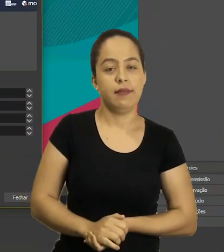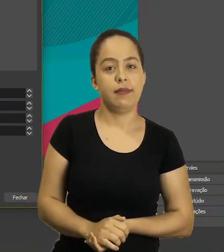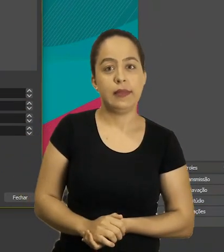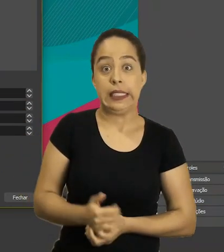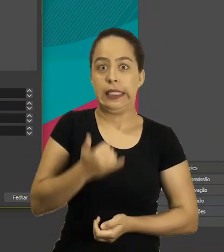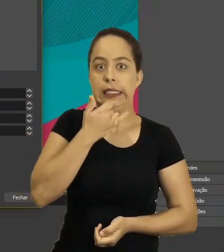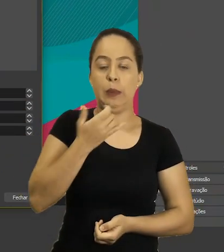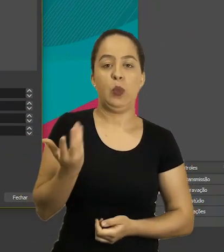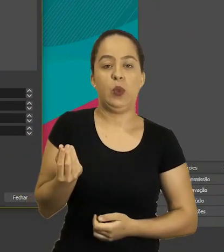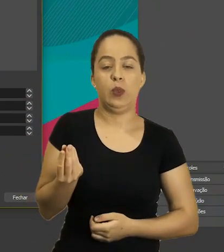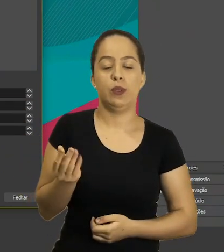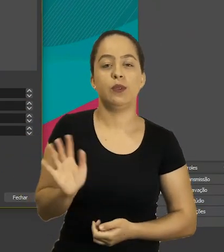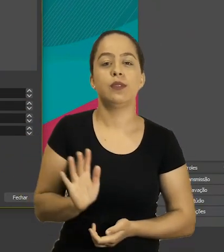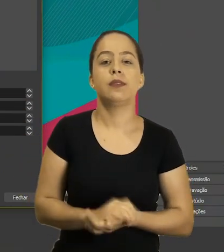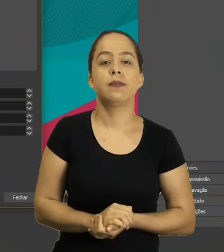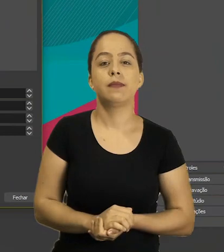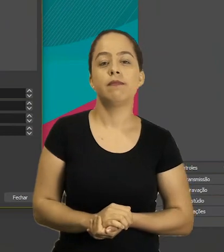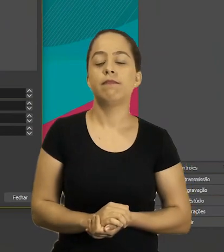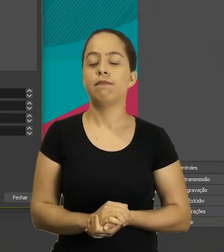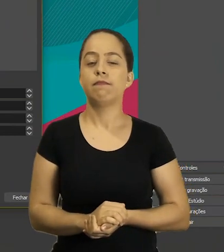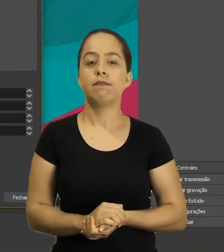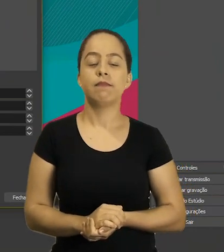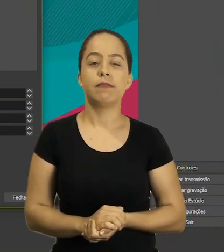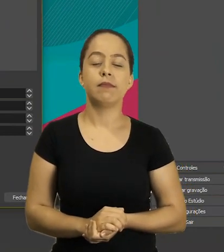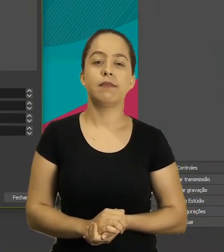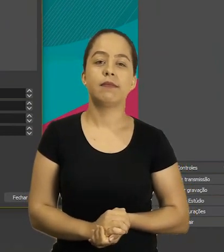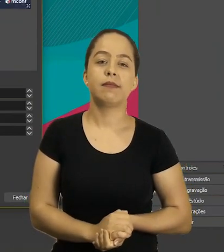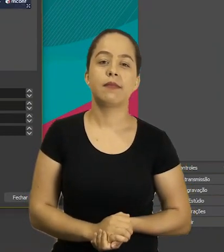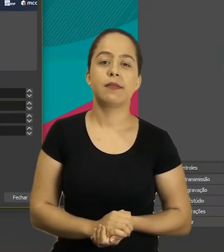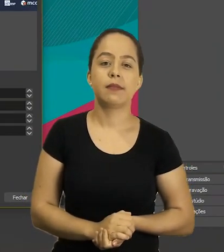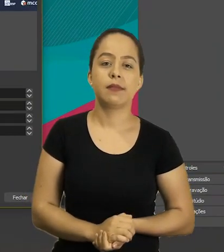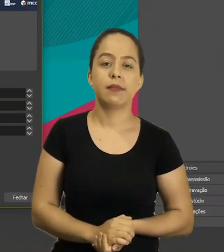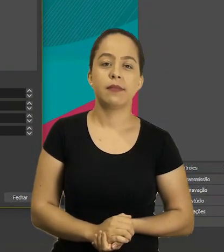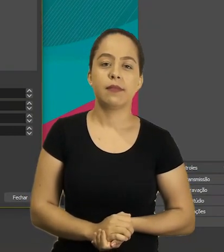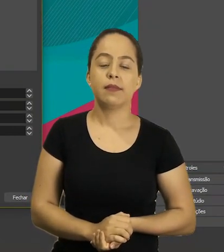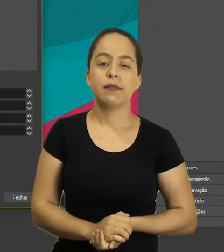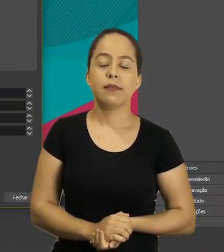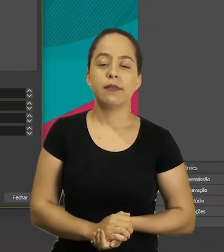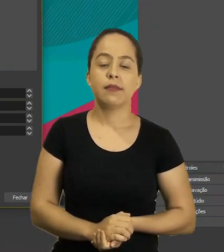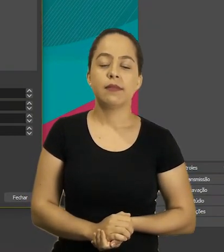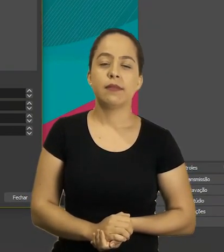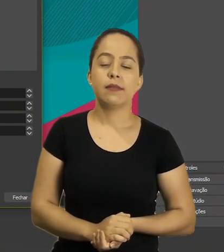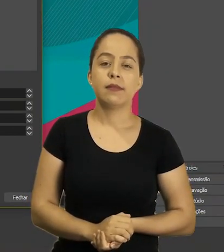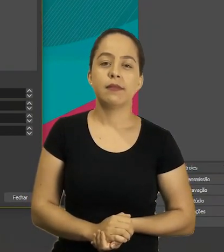800 foi muito aqui 760